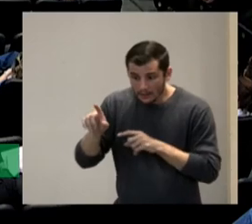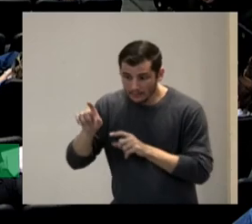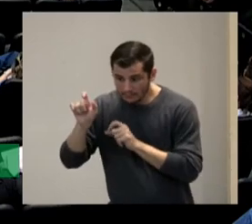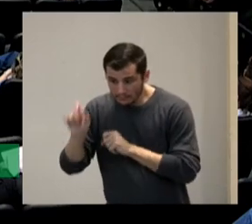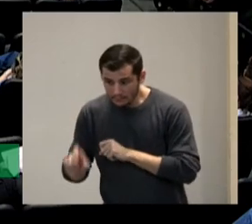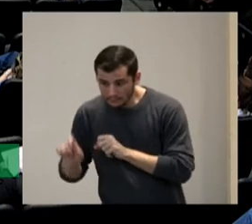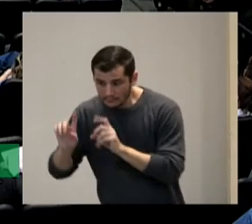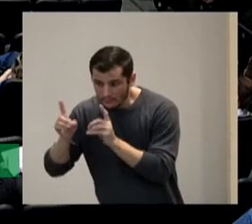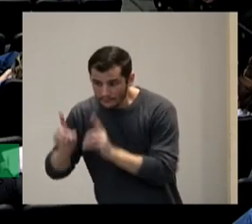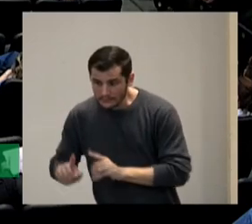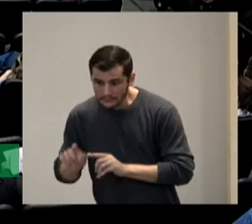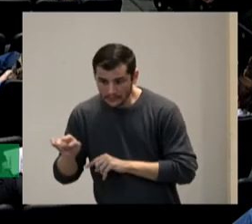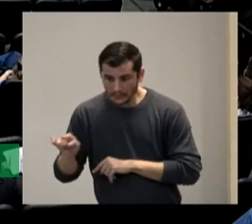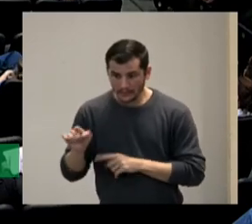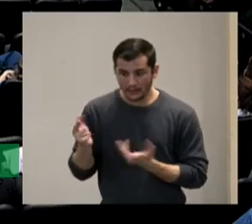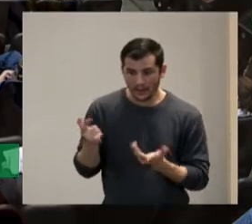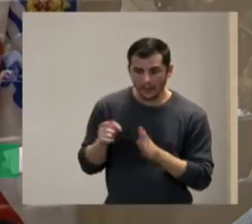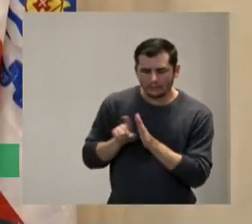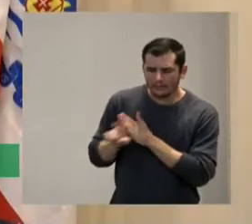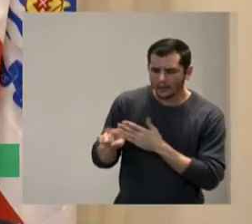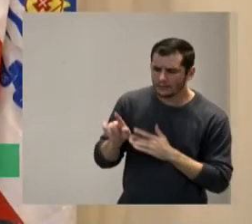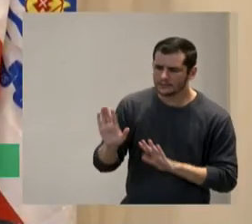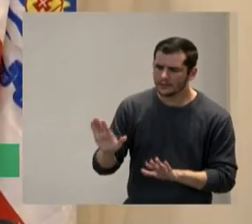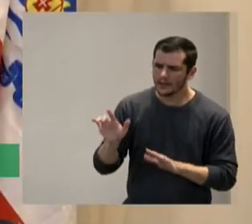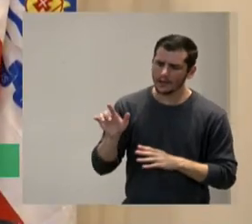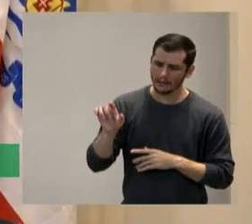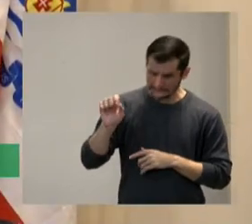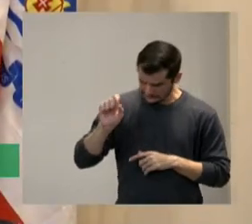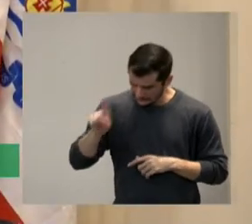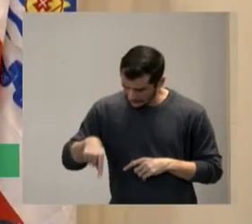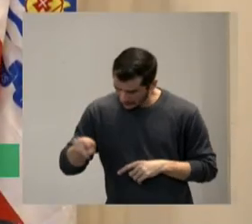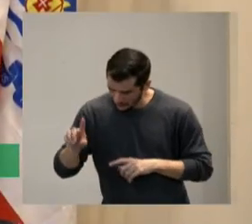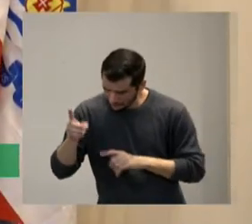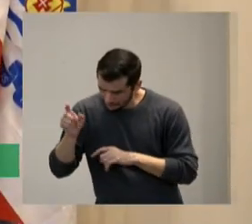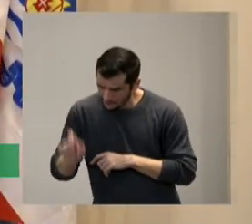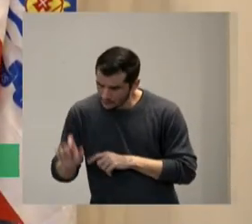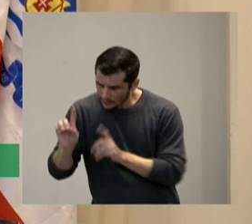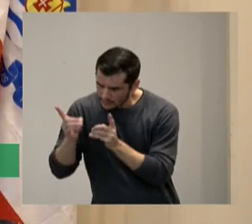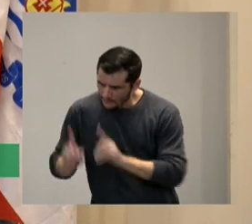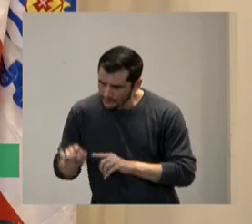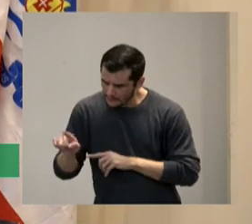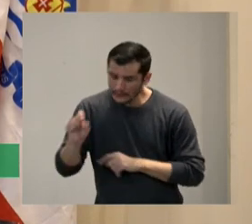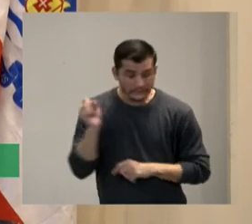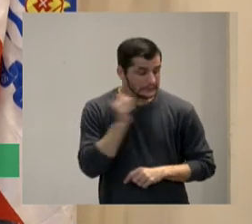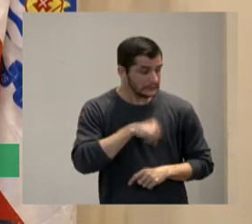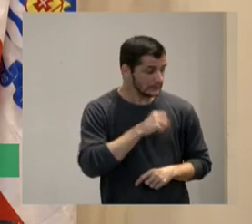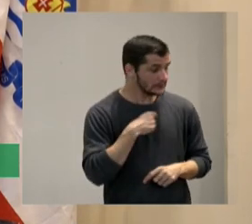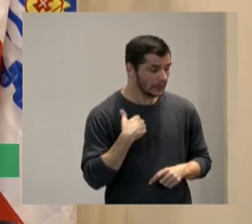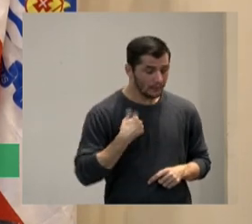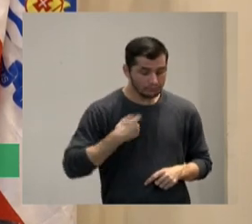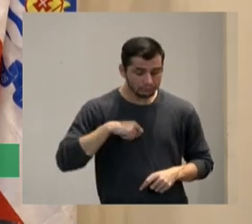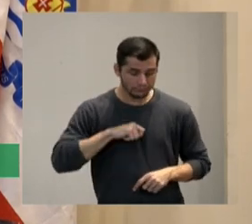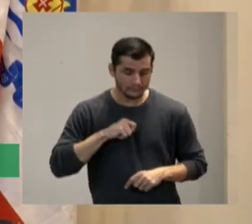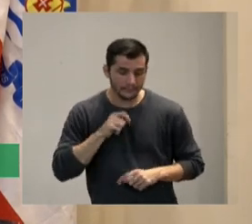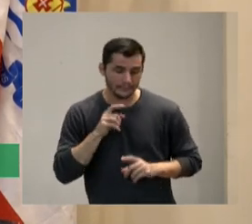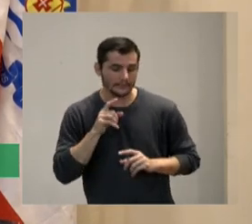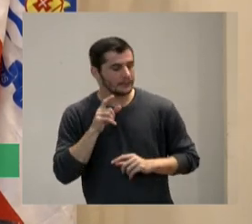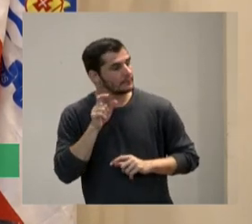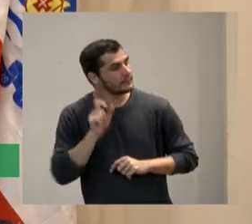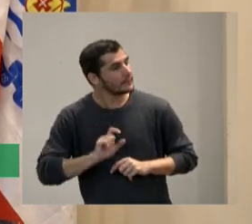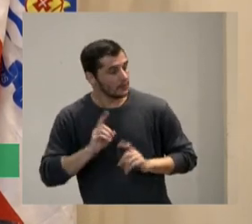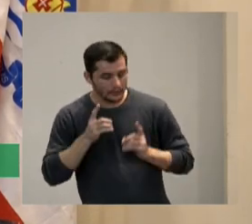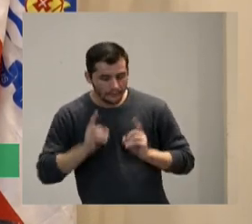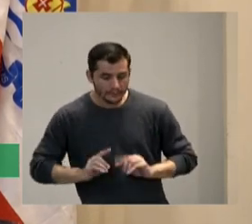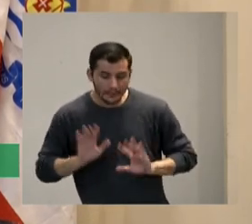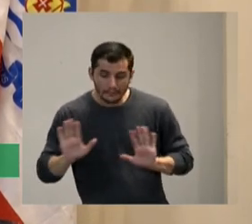perguntou você é PCD? ah eu sou mas por que você não se identificou? ah não sei as pessoas ainda tem medo então se